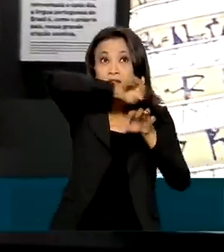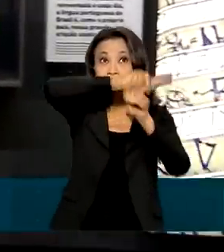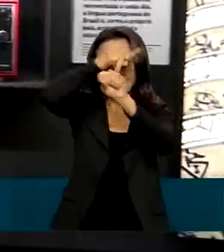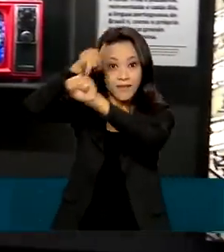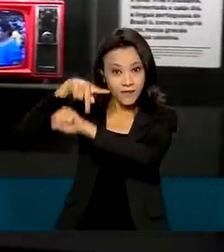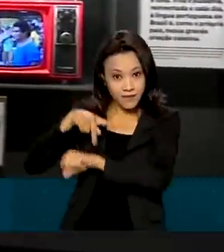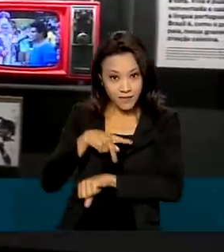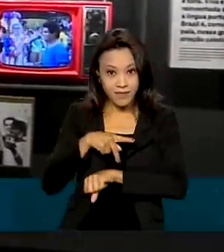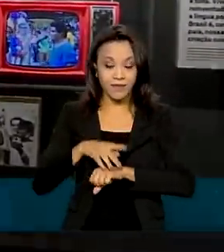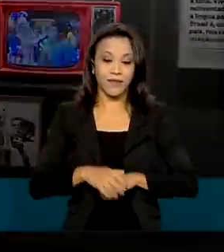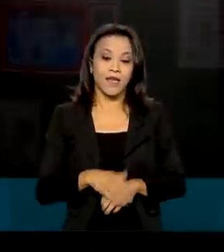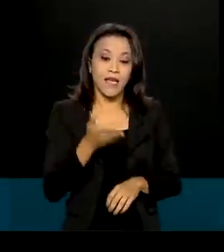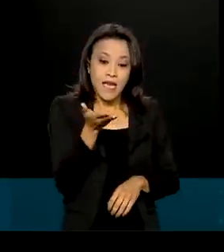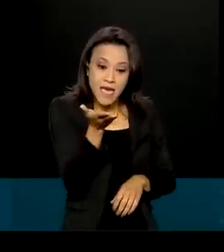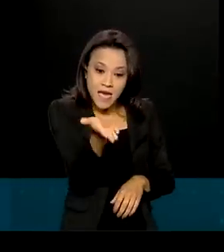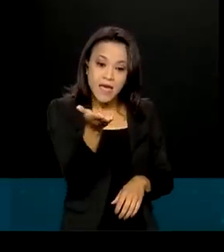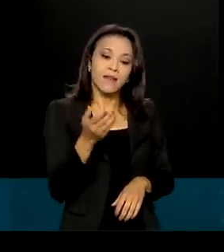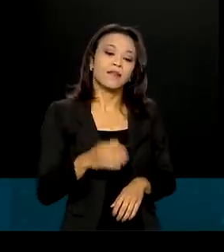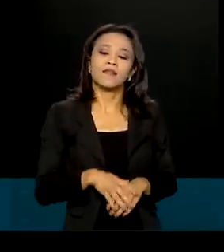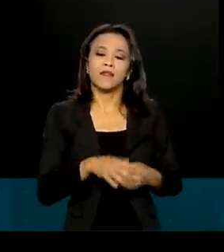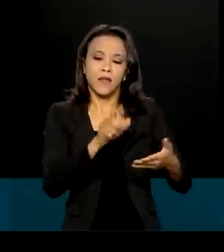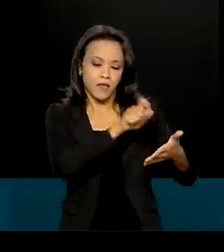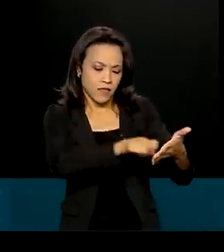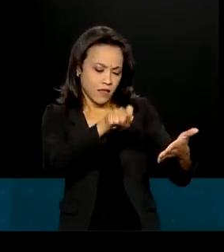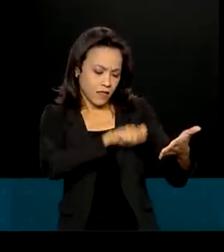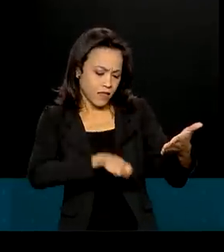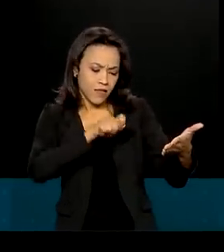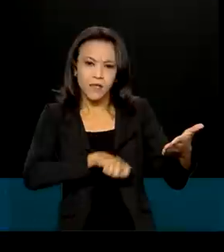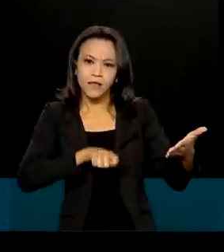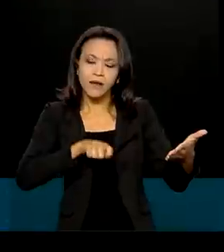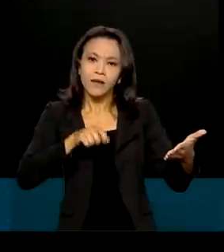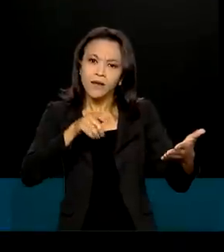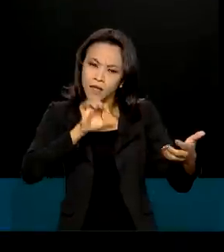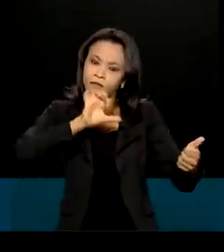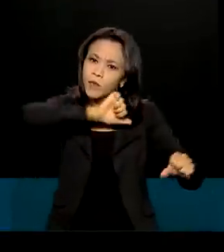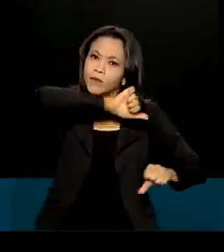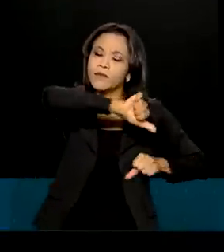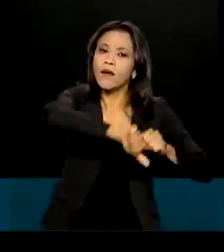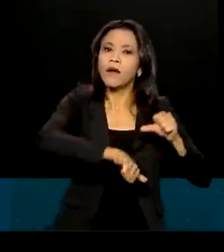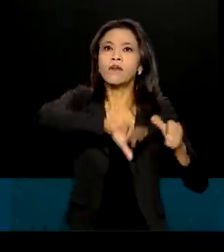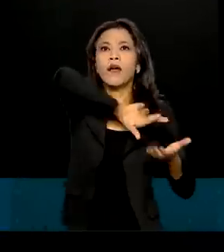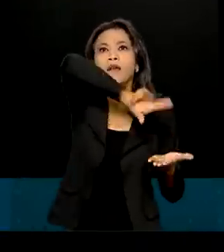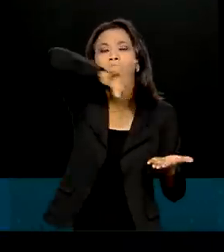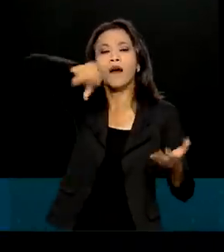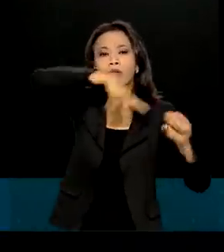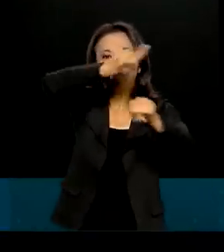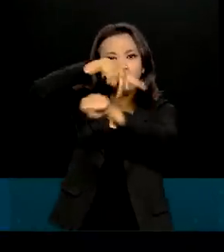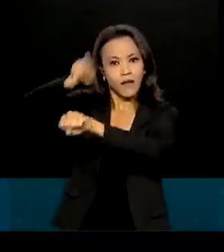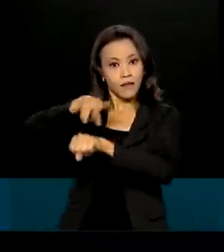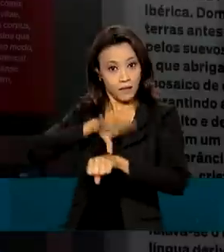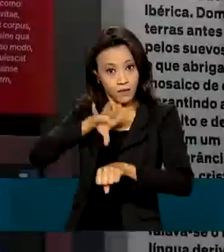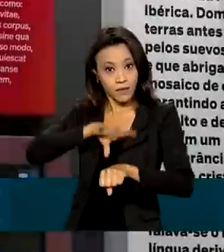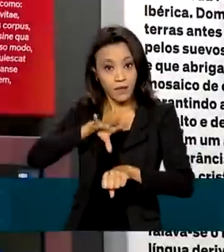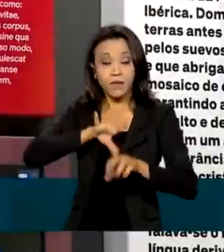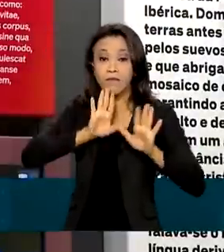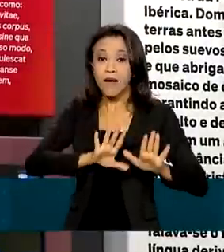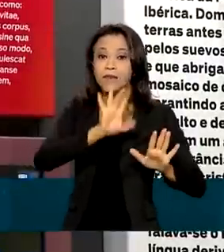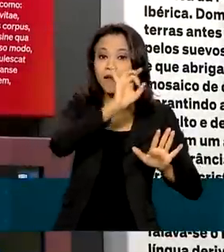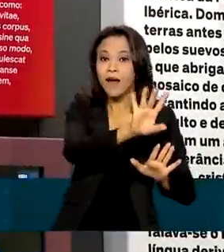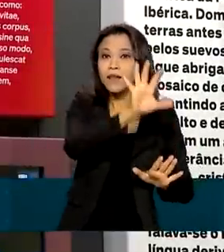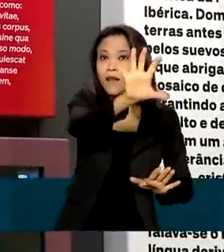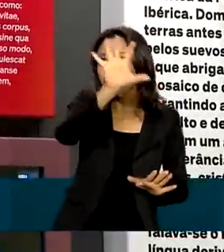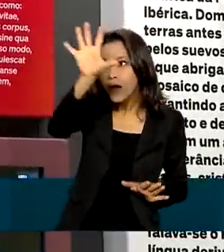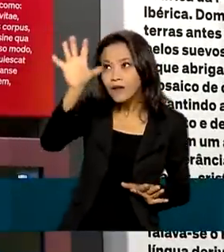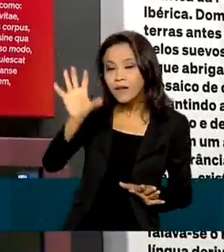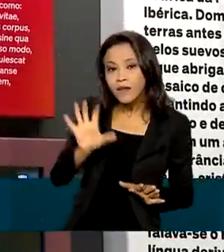Um acordo ortográfico unificou a forma de escrever o português em todas as nações, mas em cada região a forma